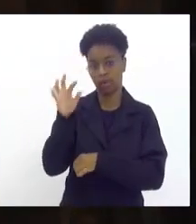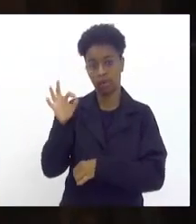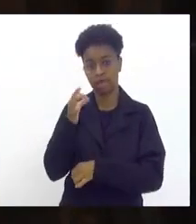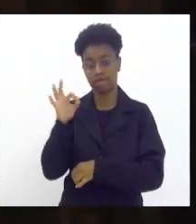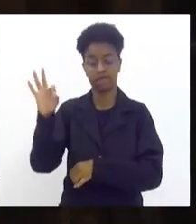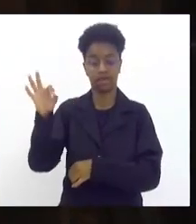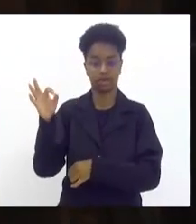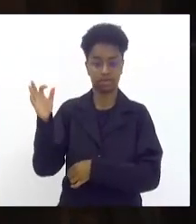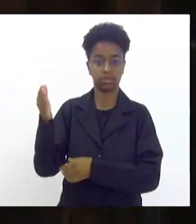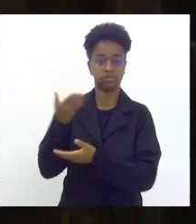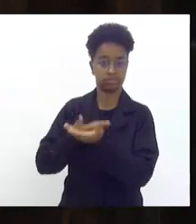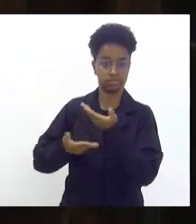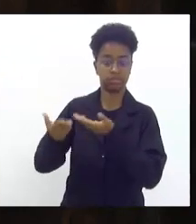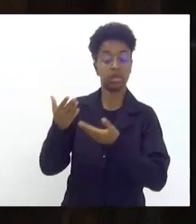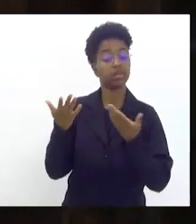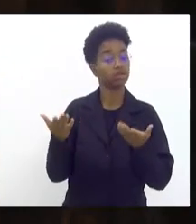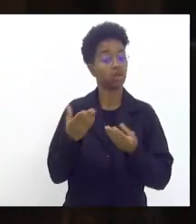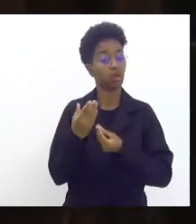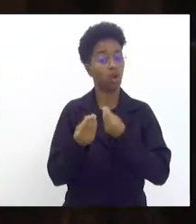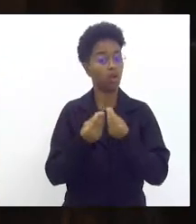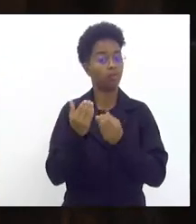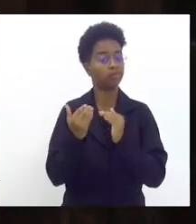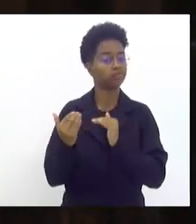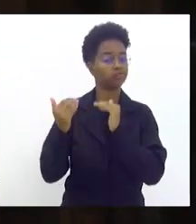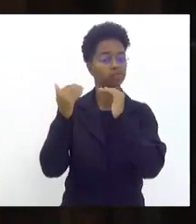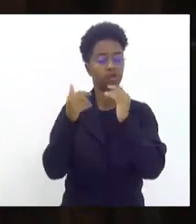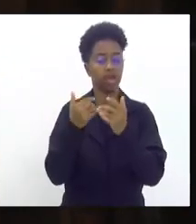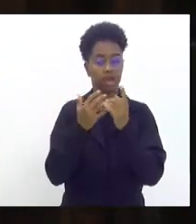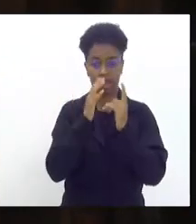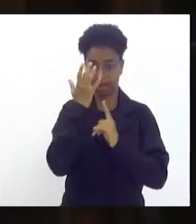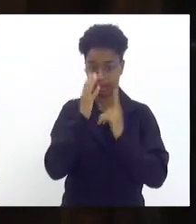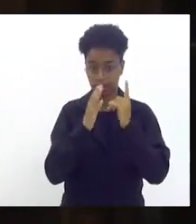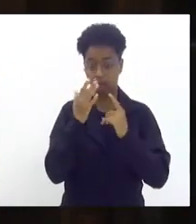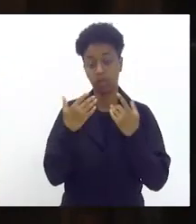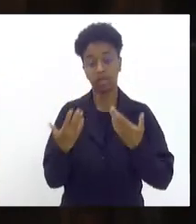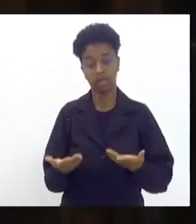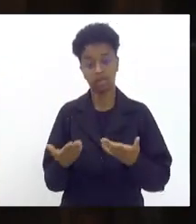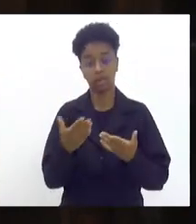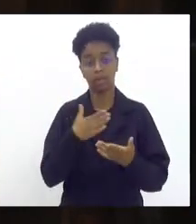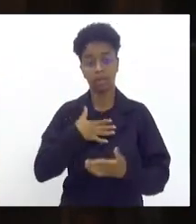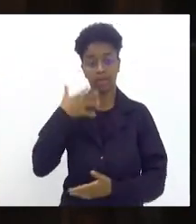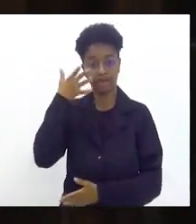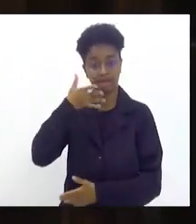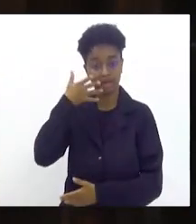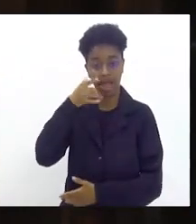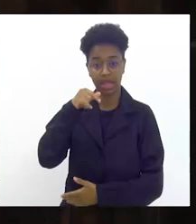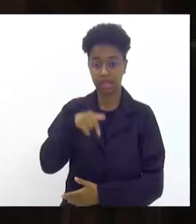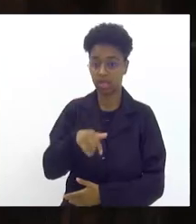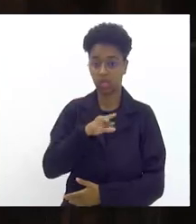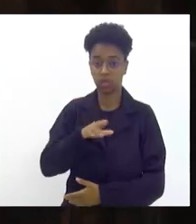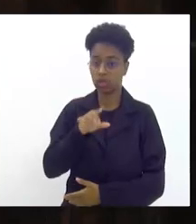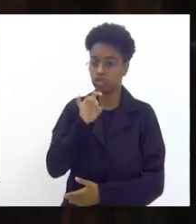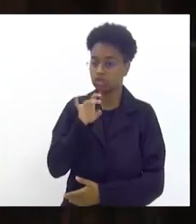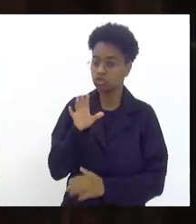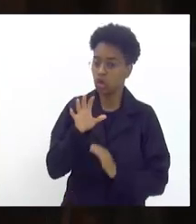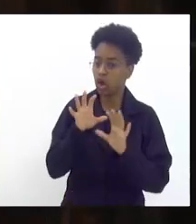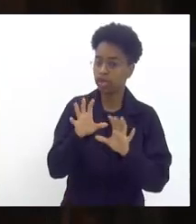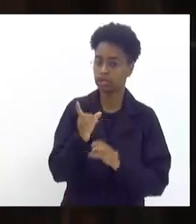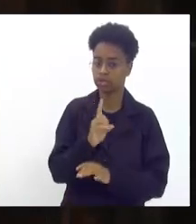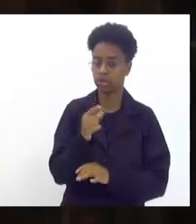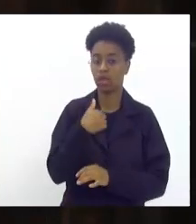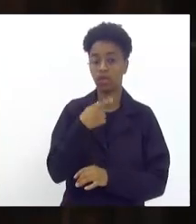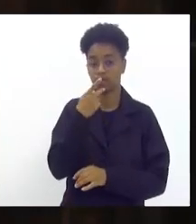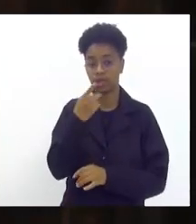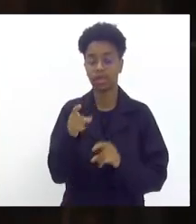carnaval na intendente Magalhães agora a minha fala aqui não é só por isso eu queria falar em nome